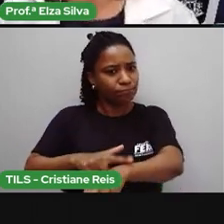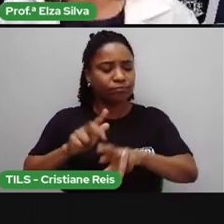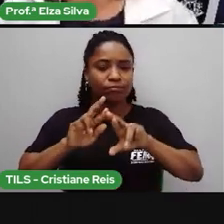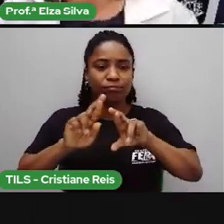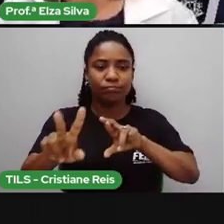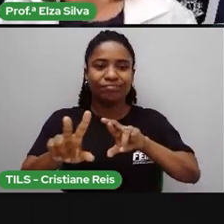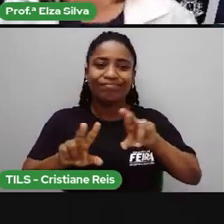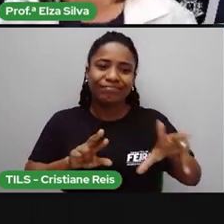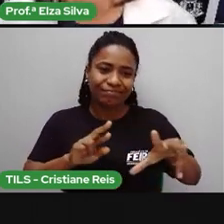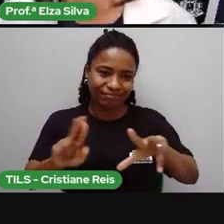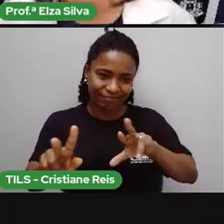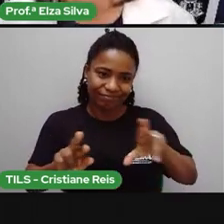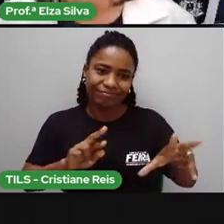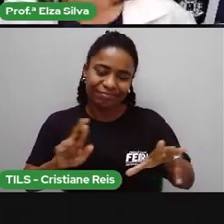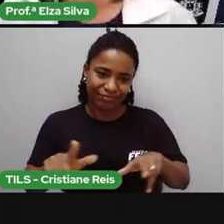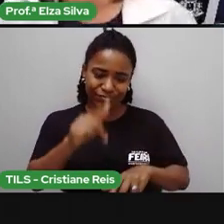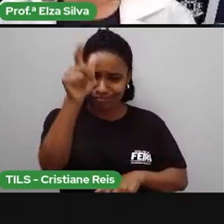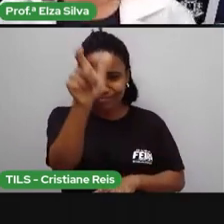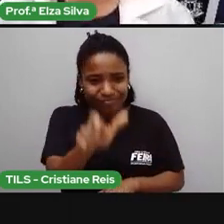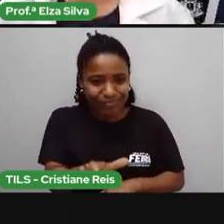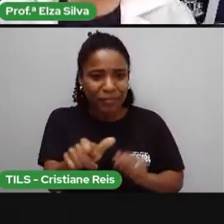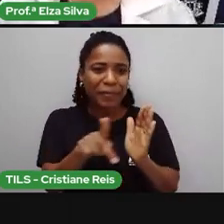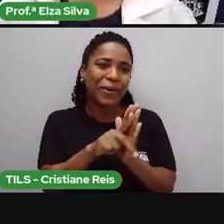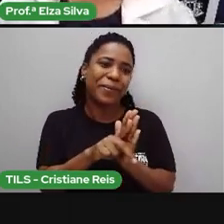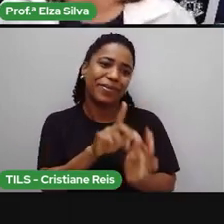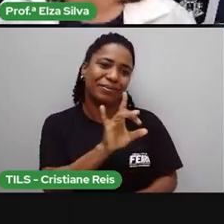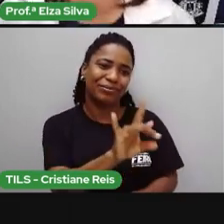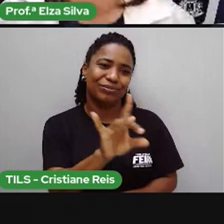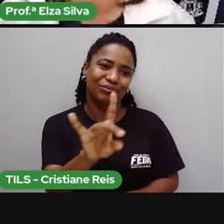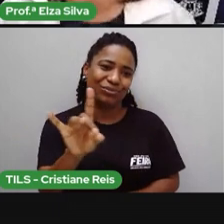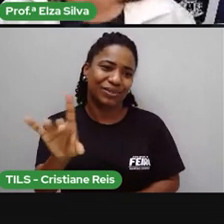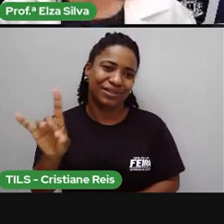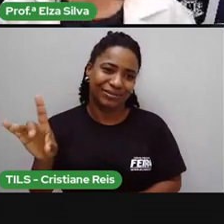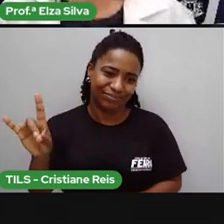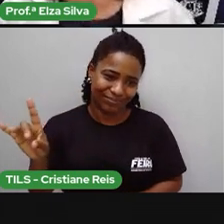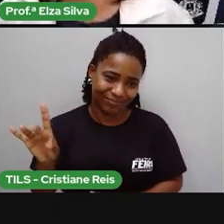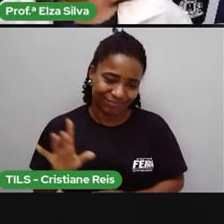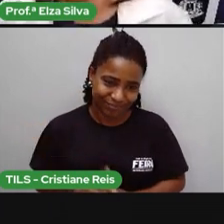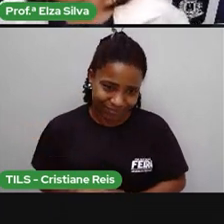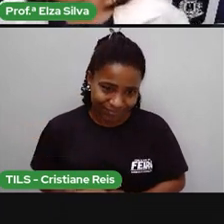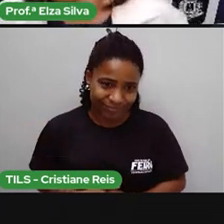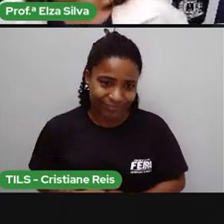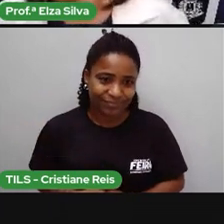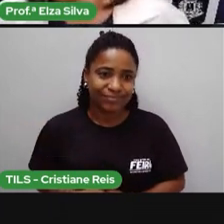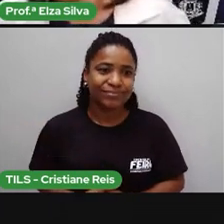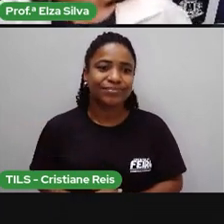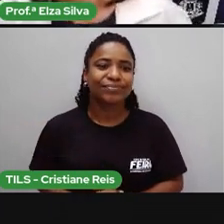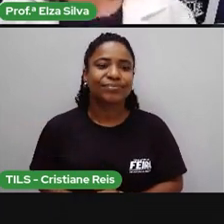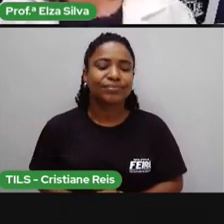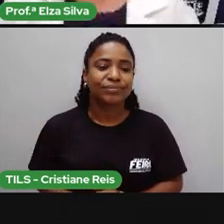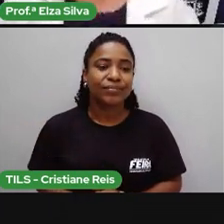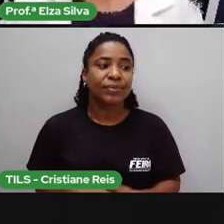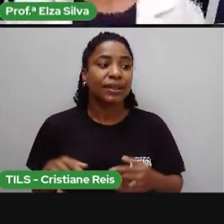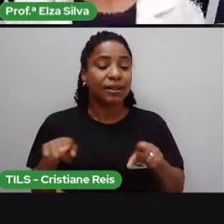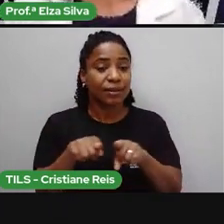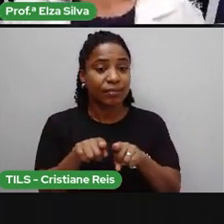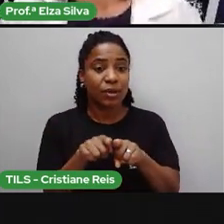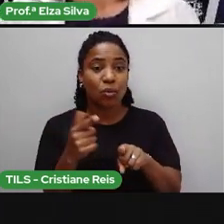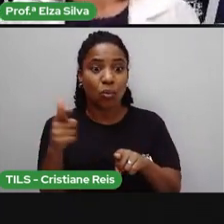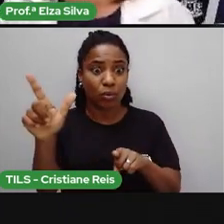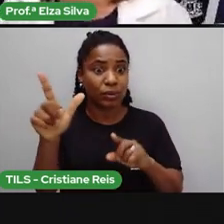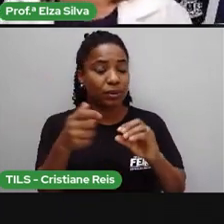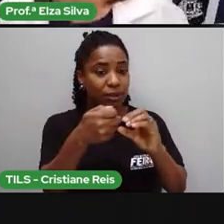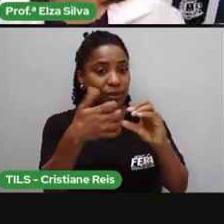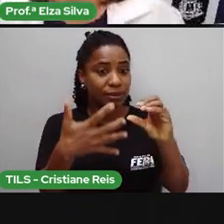muito peculiar, de uma forma muito própria, muito particular. Outro aspecto